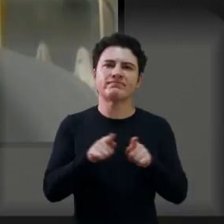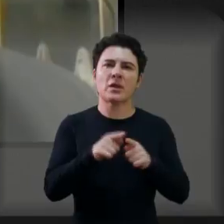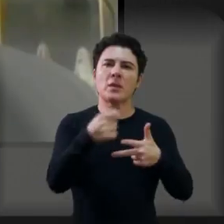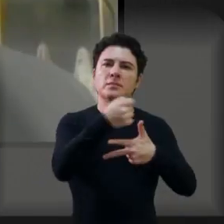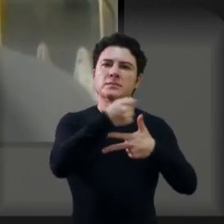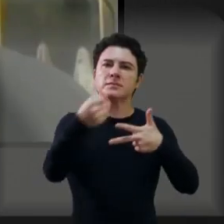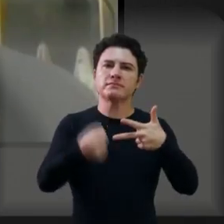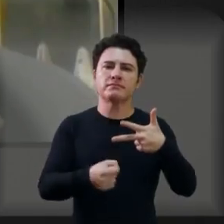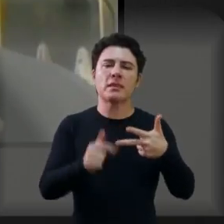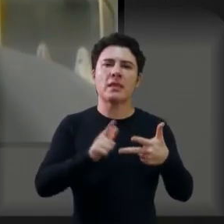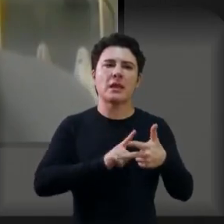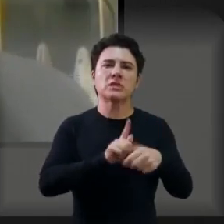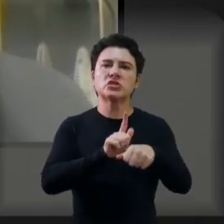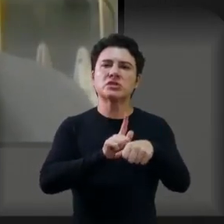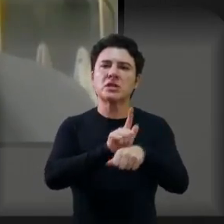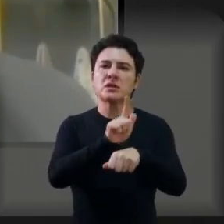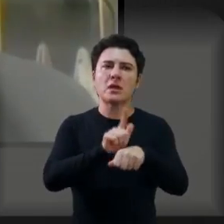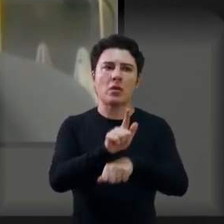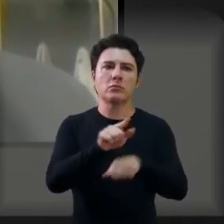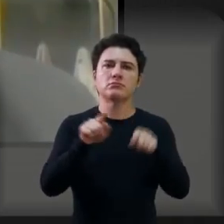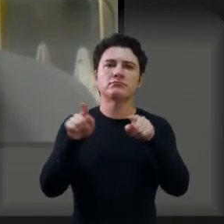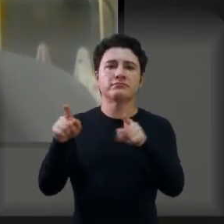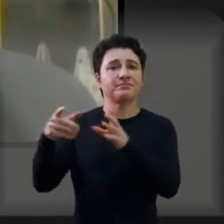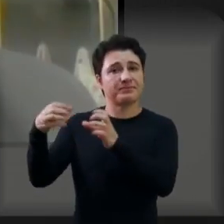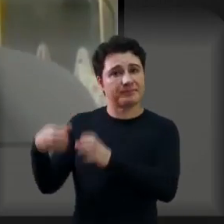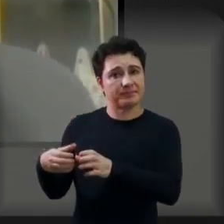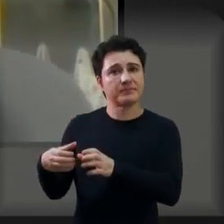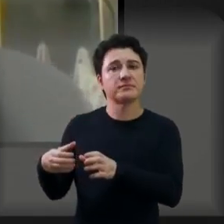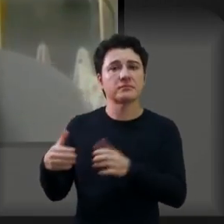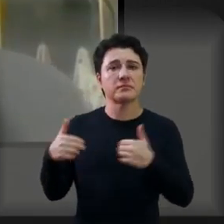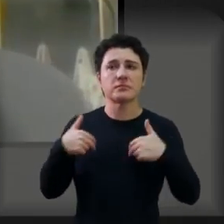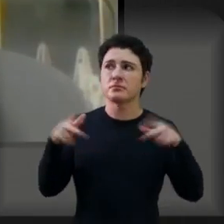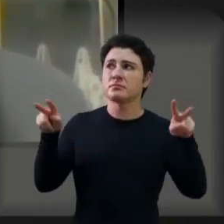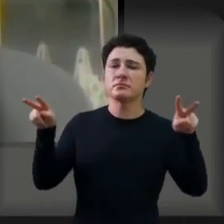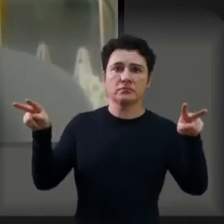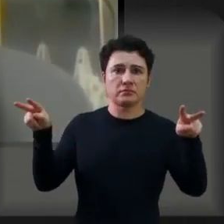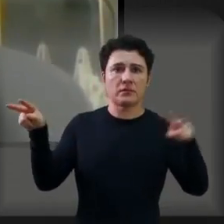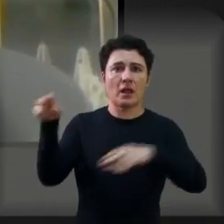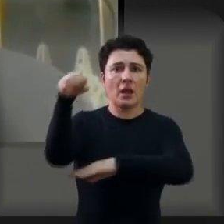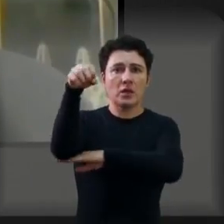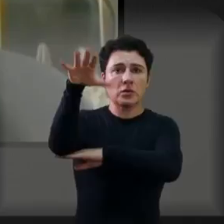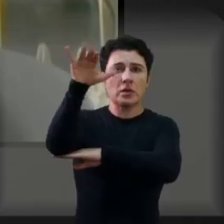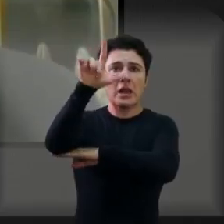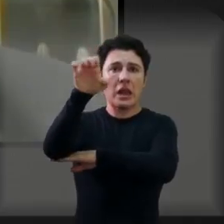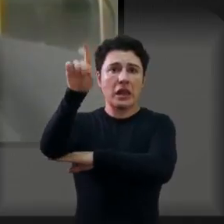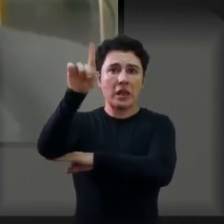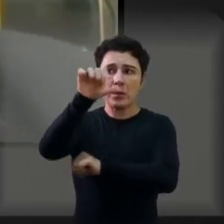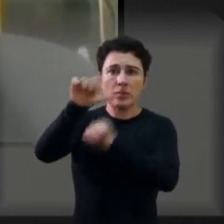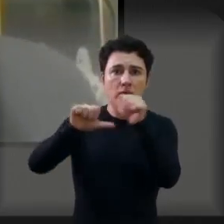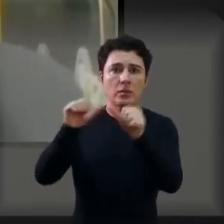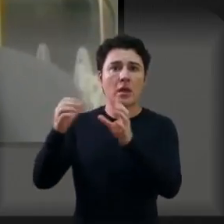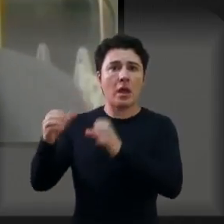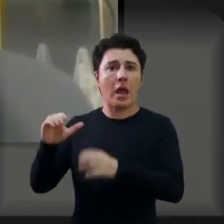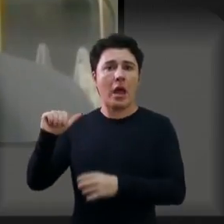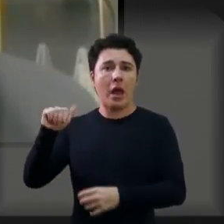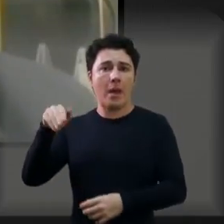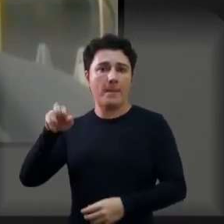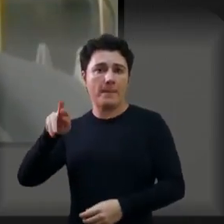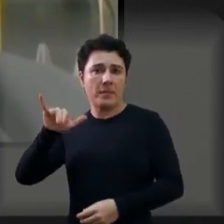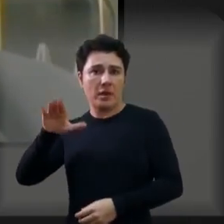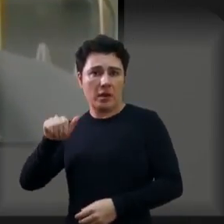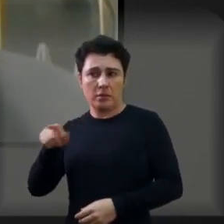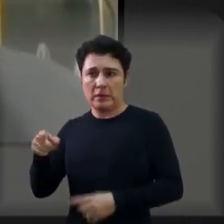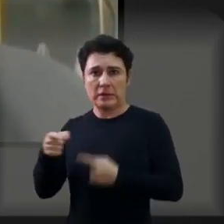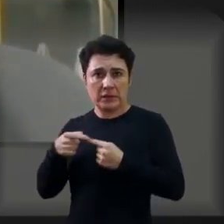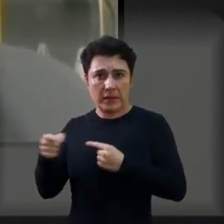fazer gestão no seu bairro. Então, estou vendo a troca da iluminação no bairro de Jardim América, trocando tudo essa